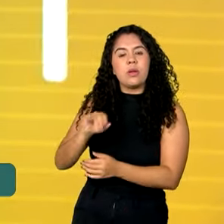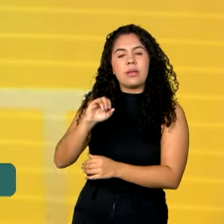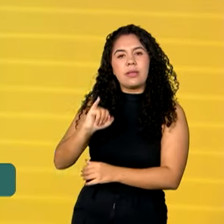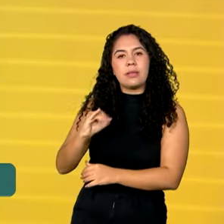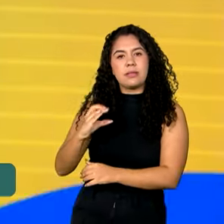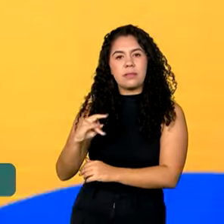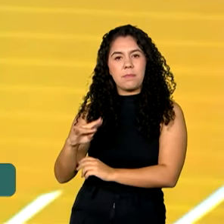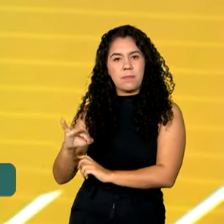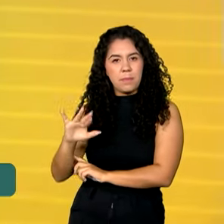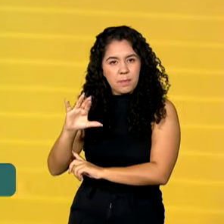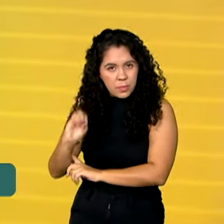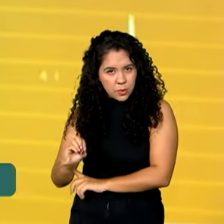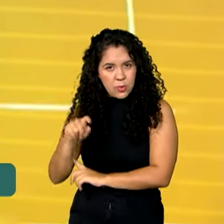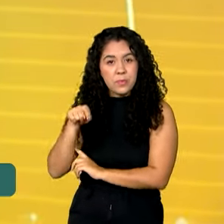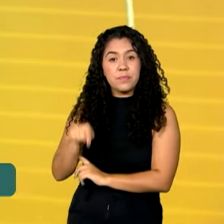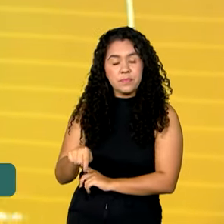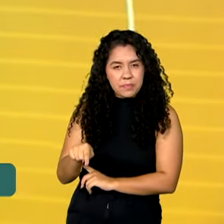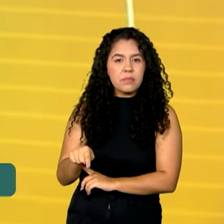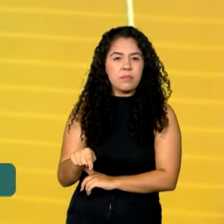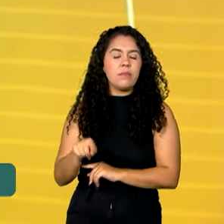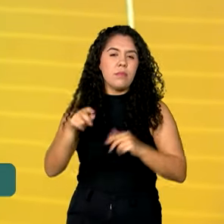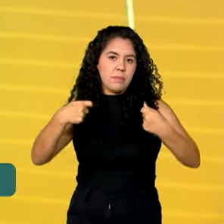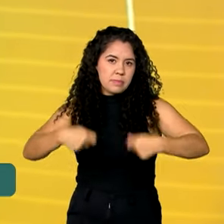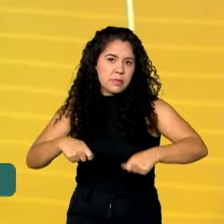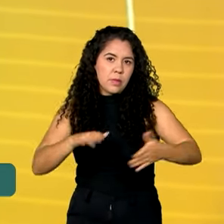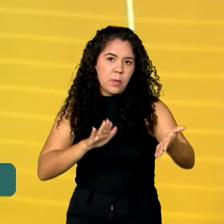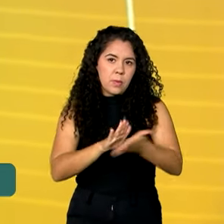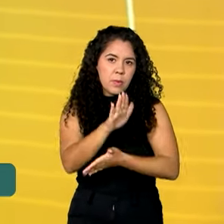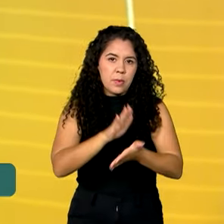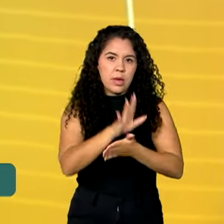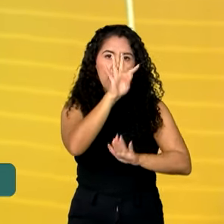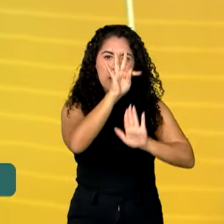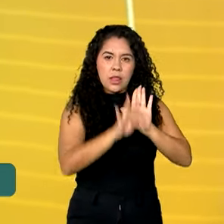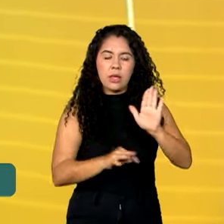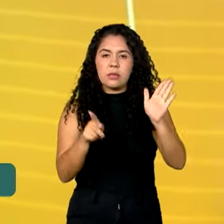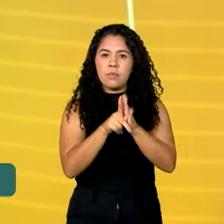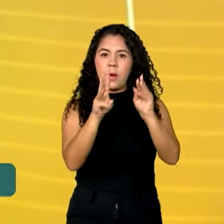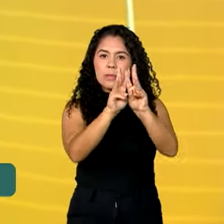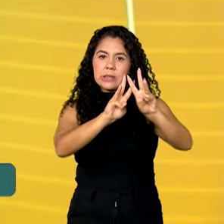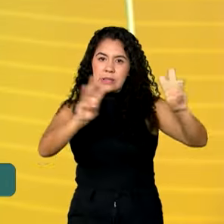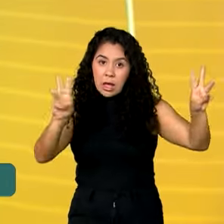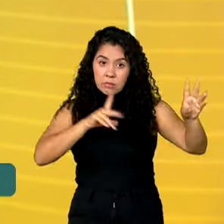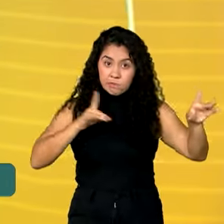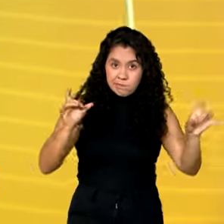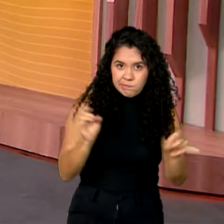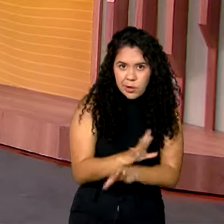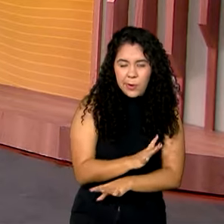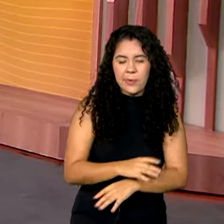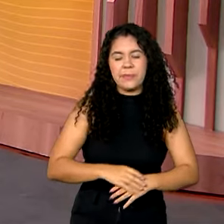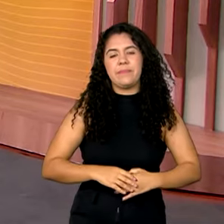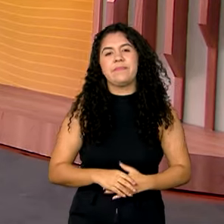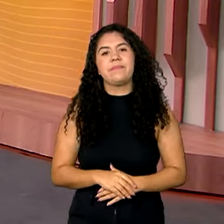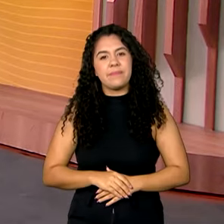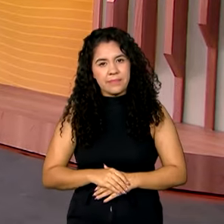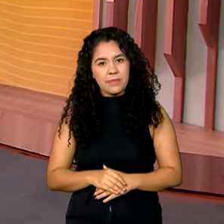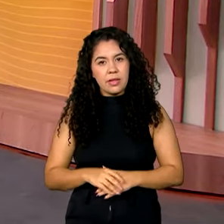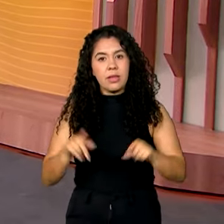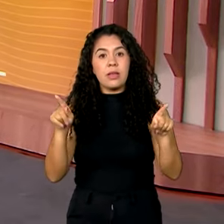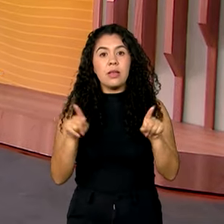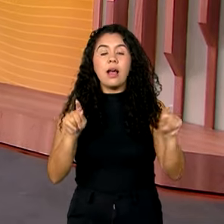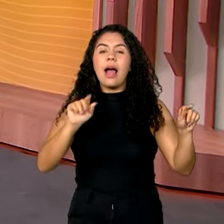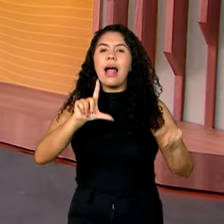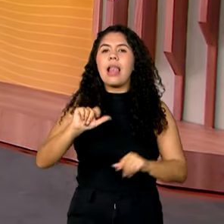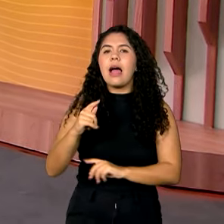da biodiversidade, o ICMBio, que deverá publicar o texto em seu site, assim que ele estiver pronto. E a Gruta do